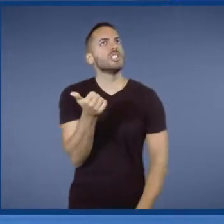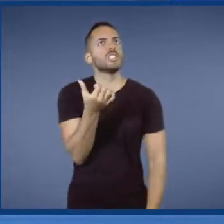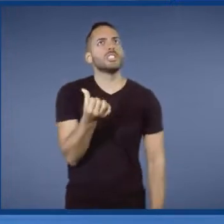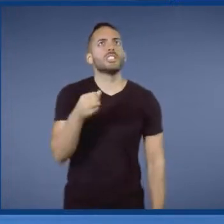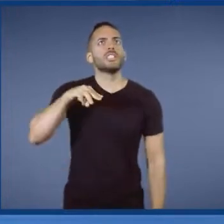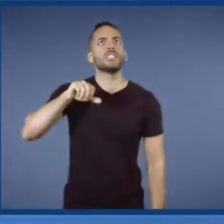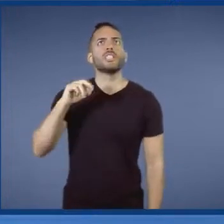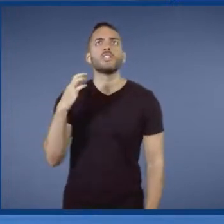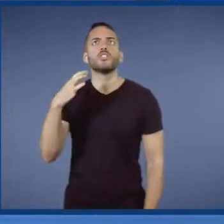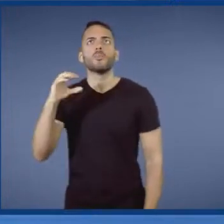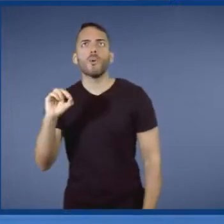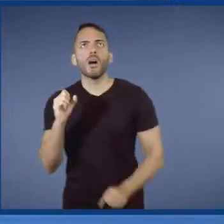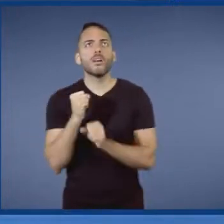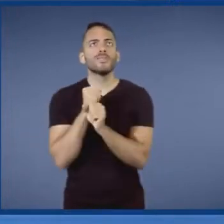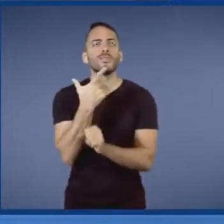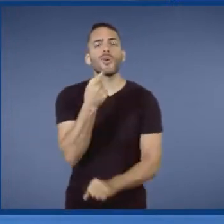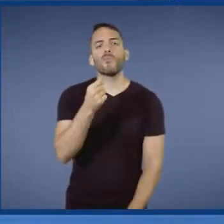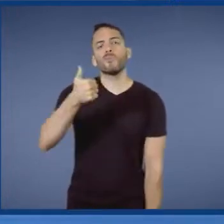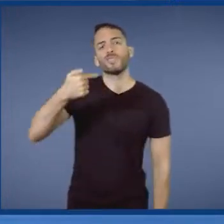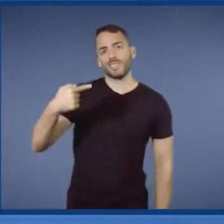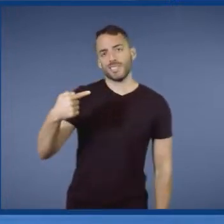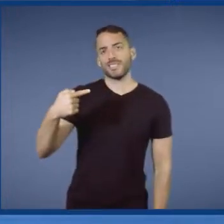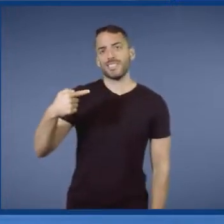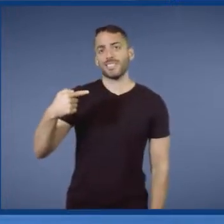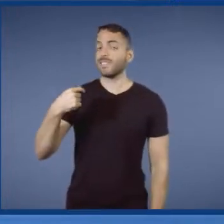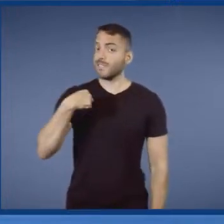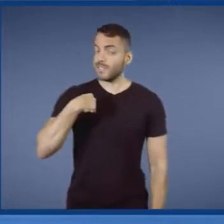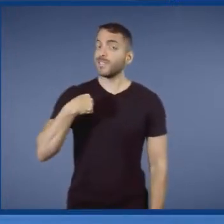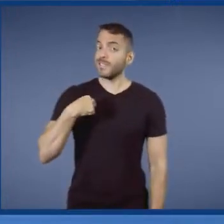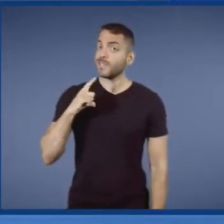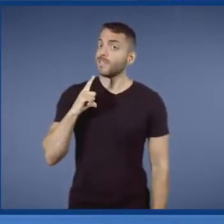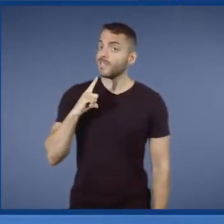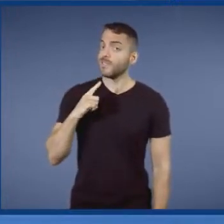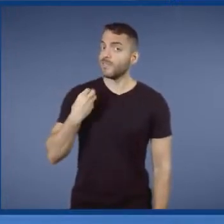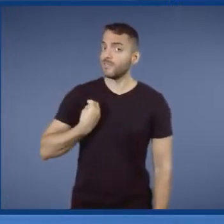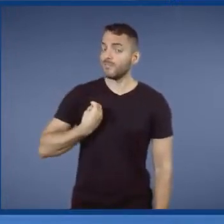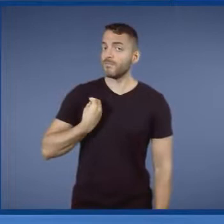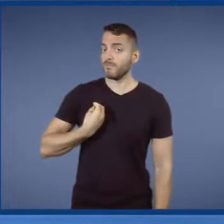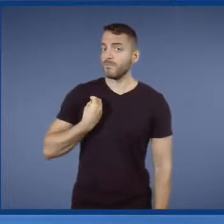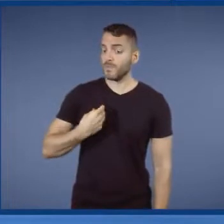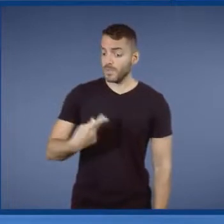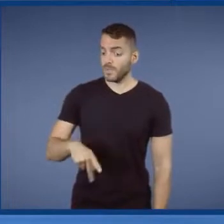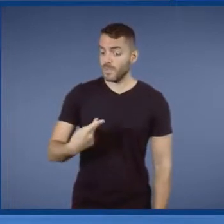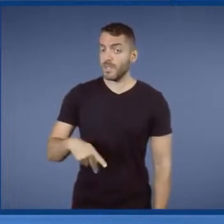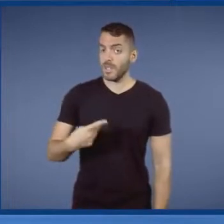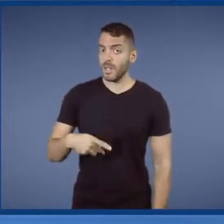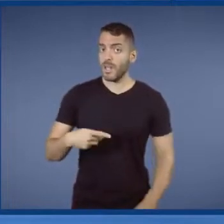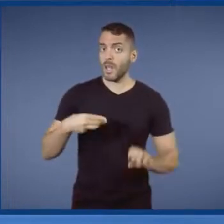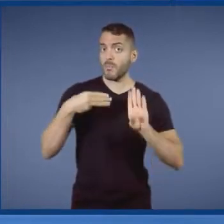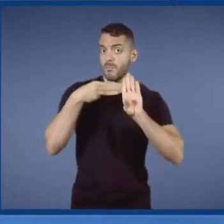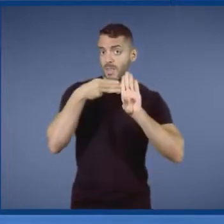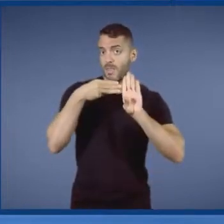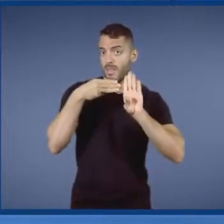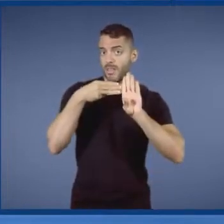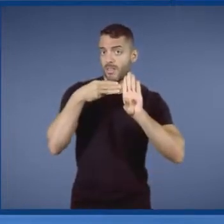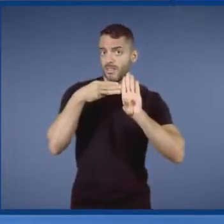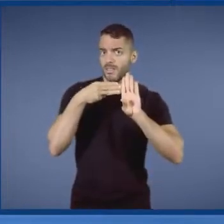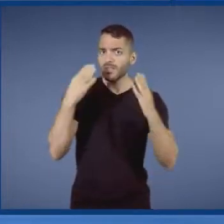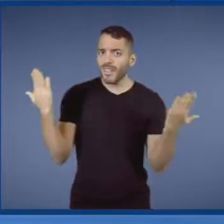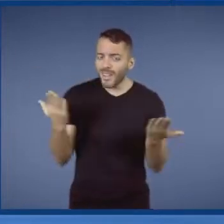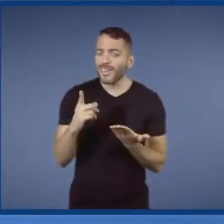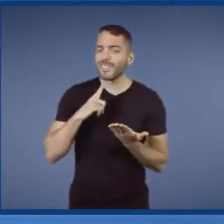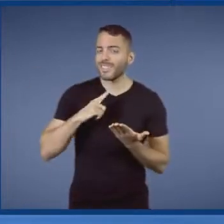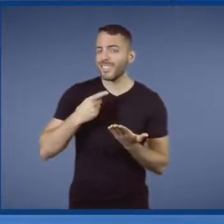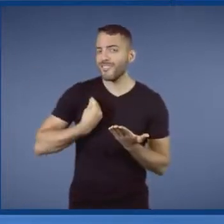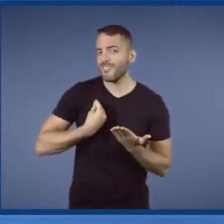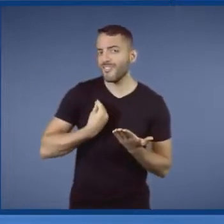2017. Eu estava fazendo aqui, na B3, e a B3 agora tem muito da minha vida,